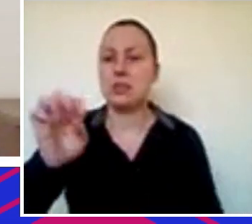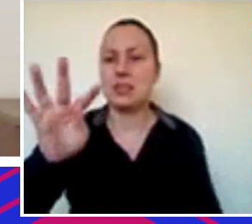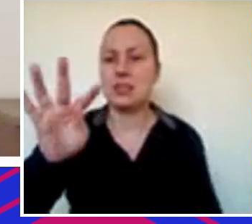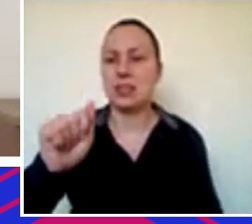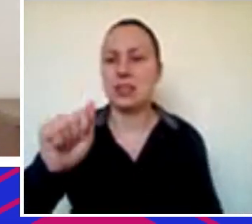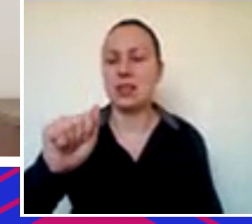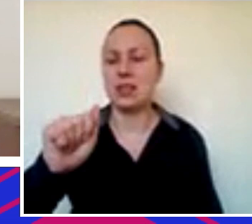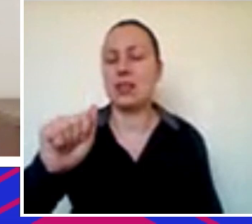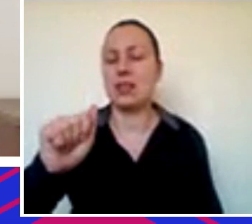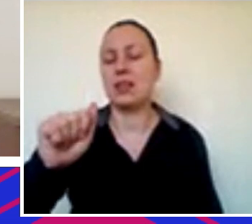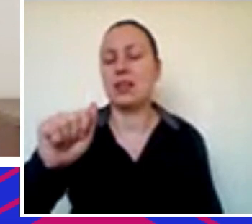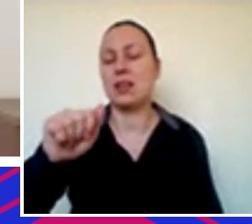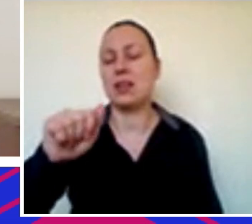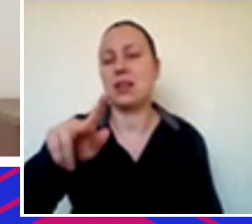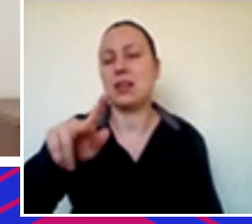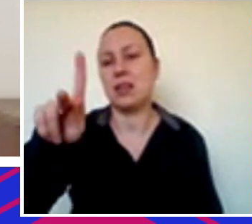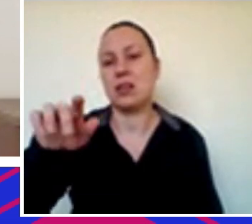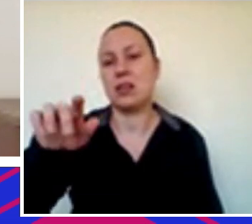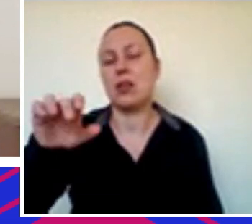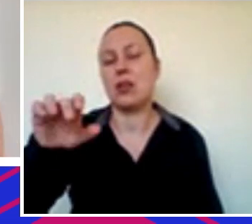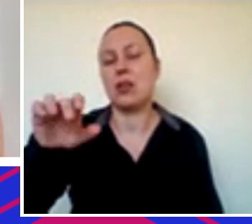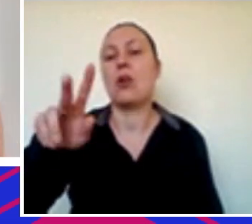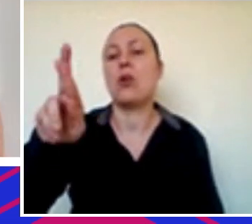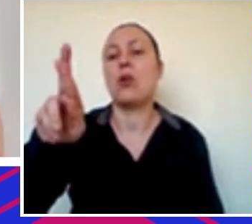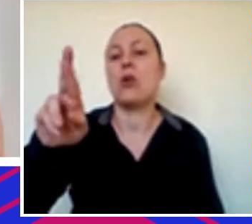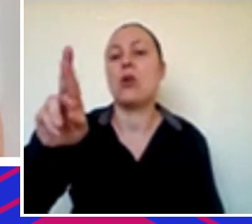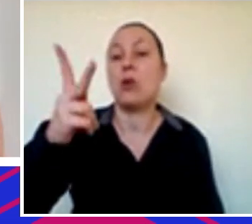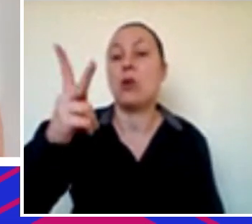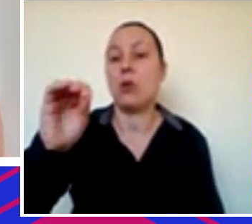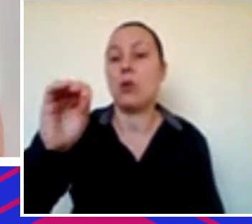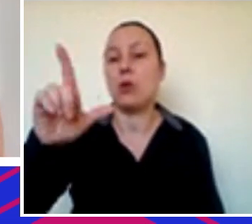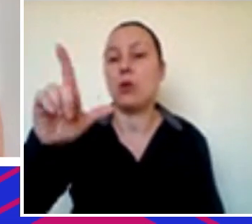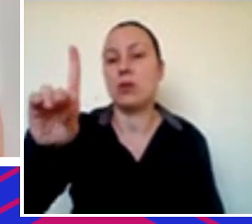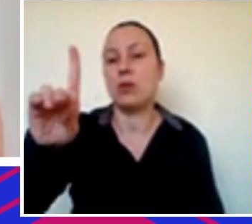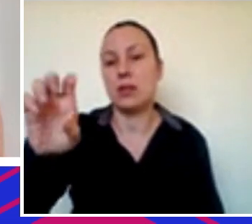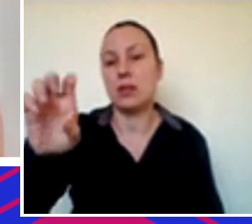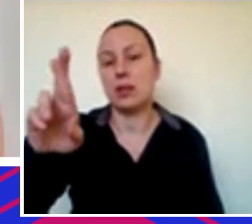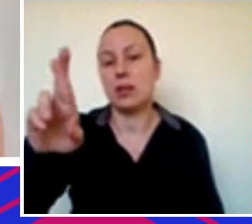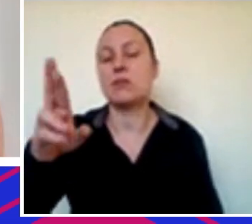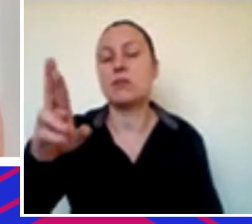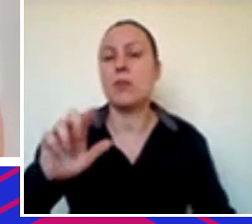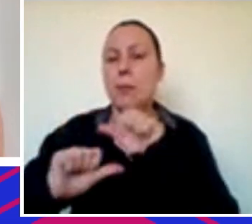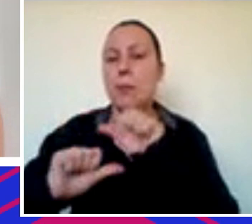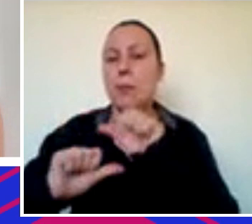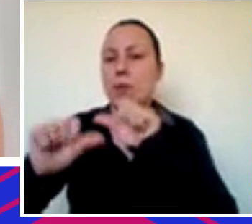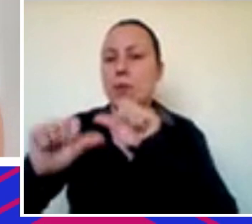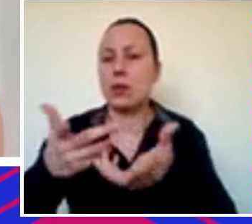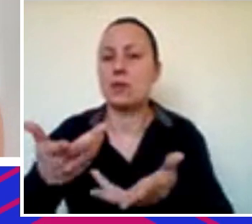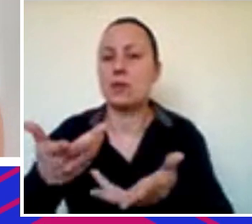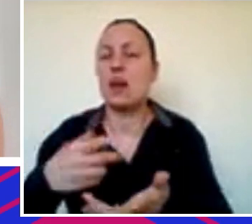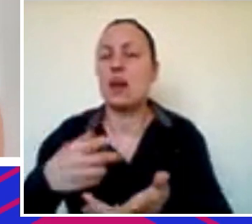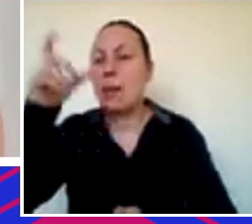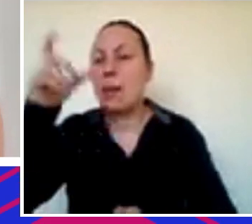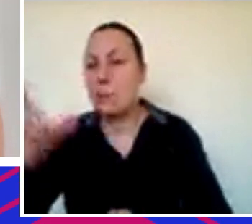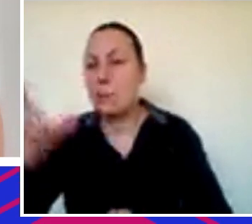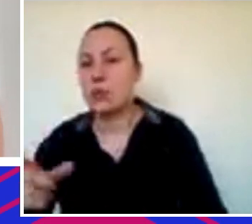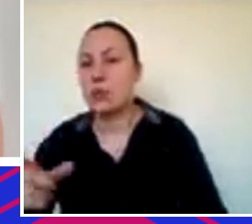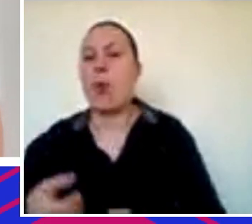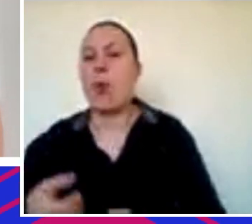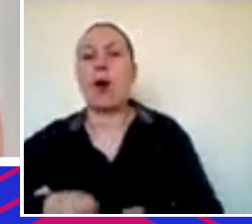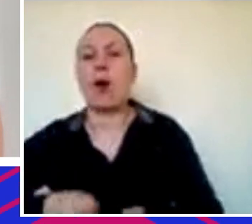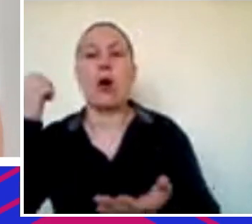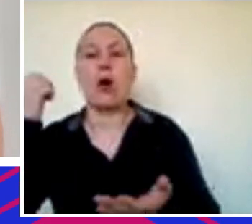din din no caixa a quantidade de transformação de riqueza que vai acontecer nos próximos anos é impressionante